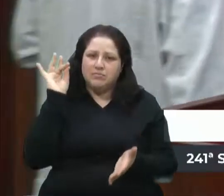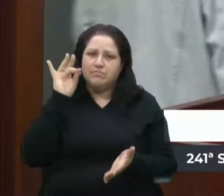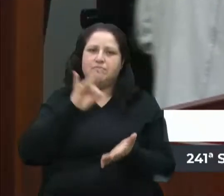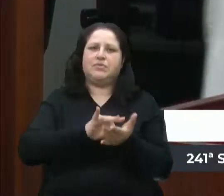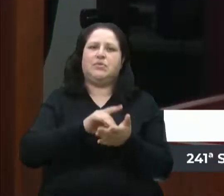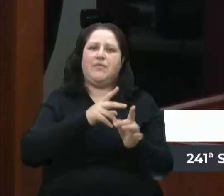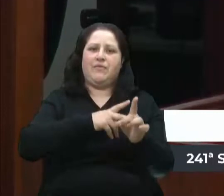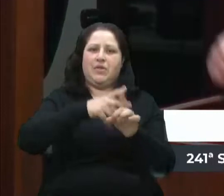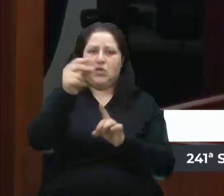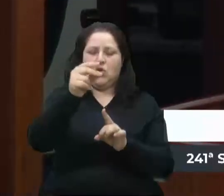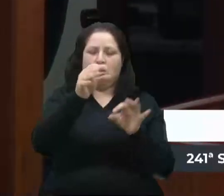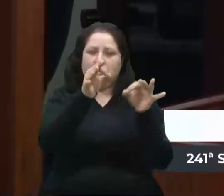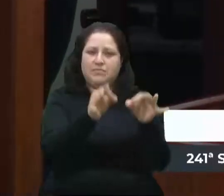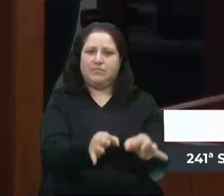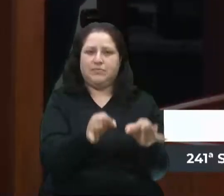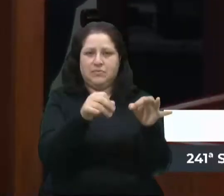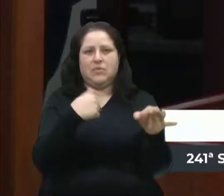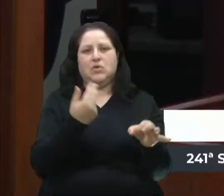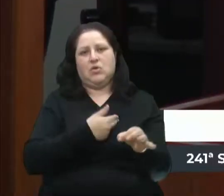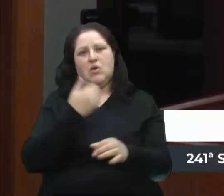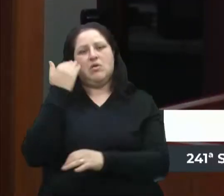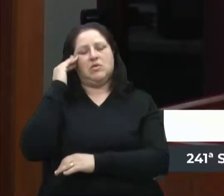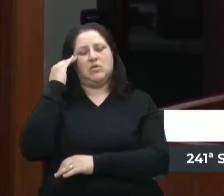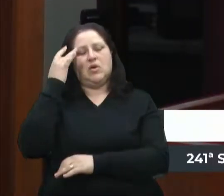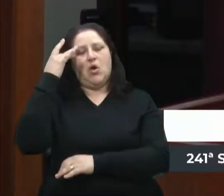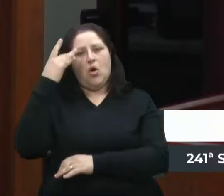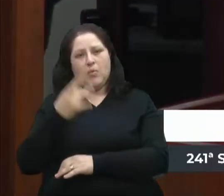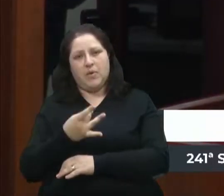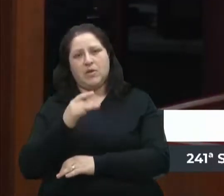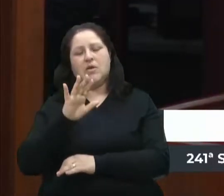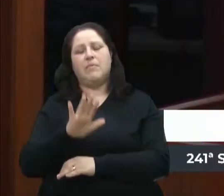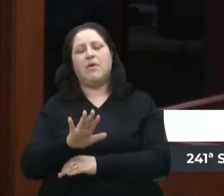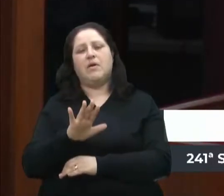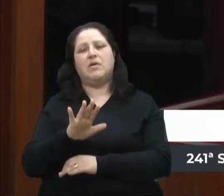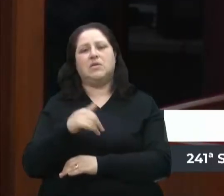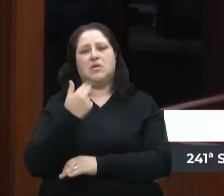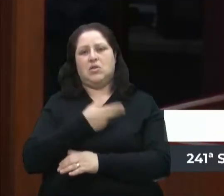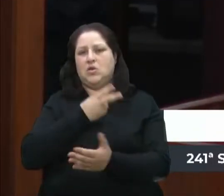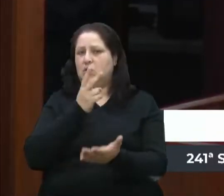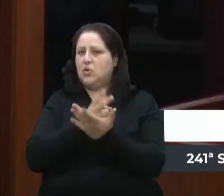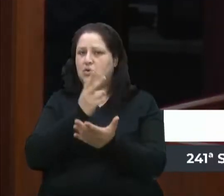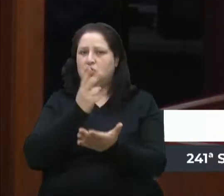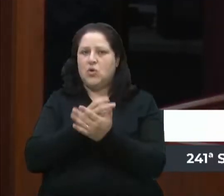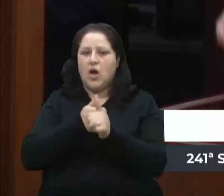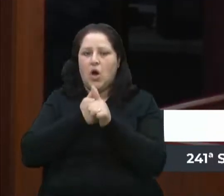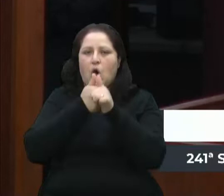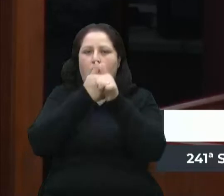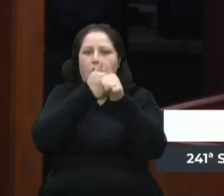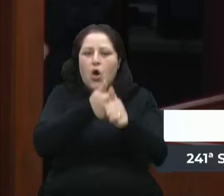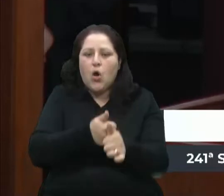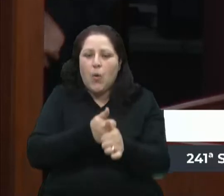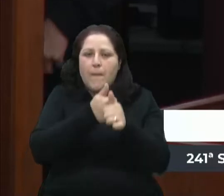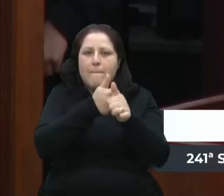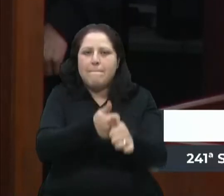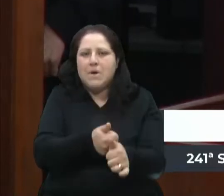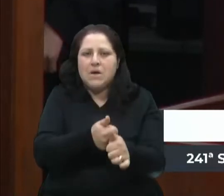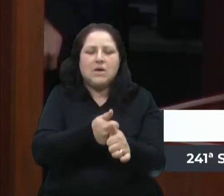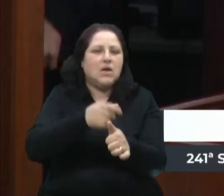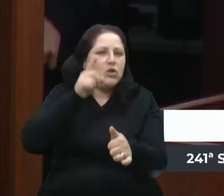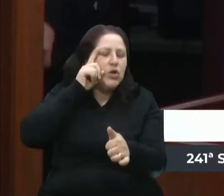legítima, nós a entenderemos. Mas nós continuaremos acompanhando passo a passo